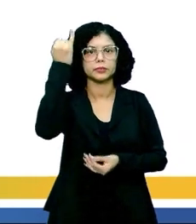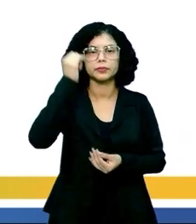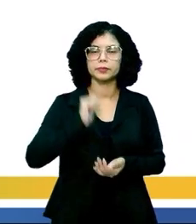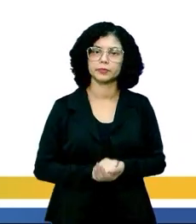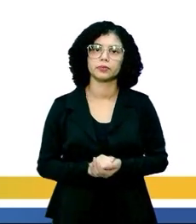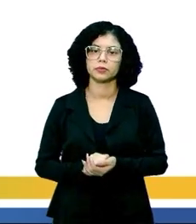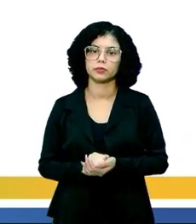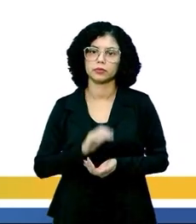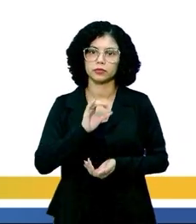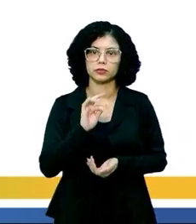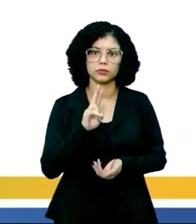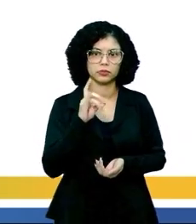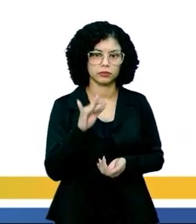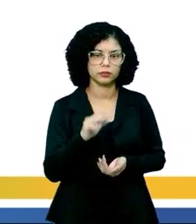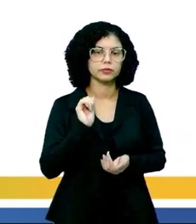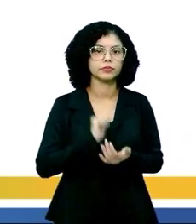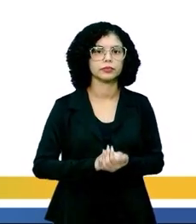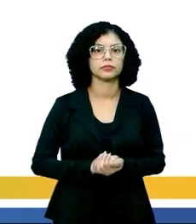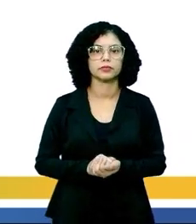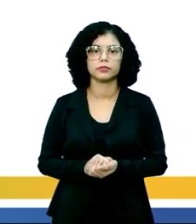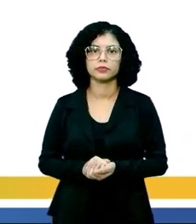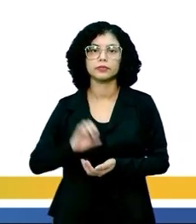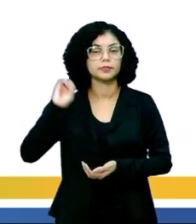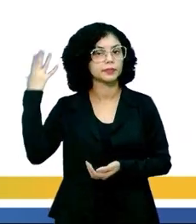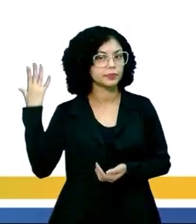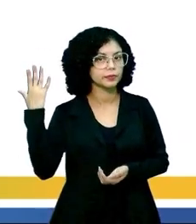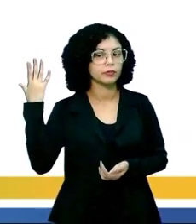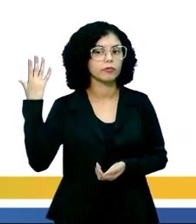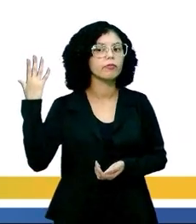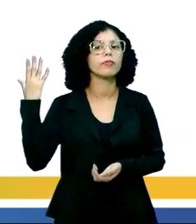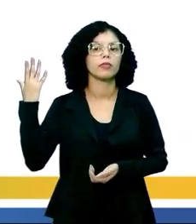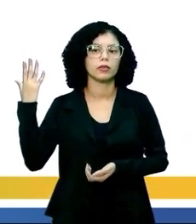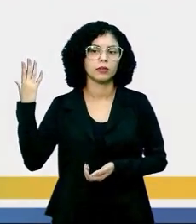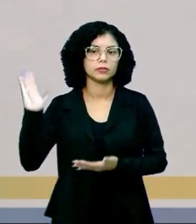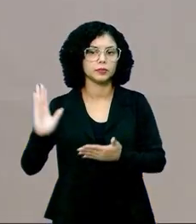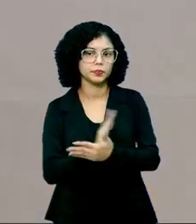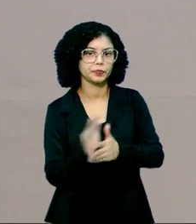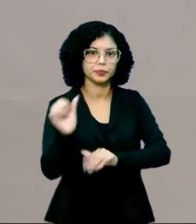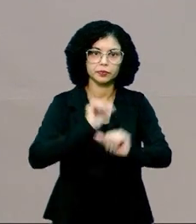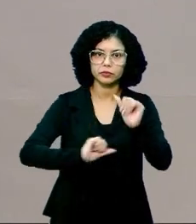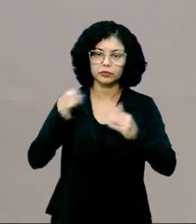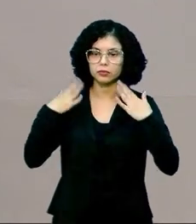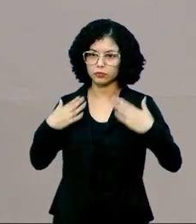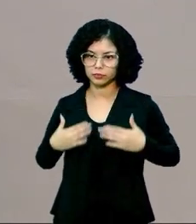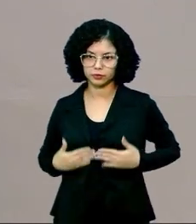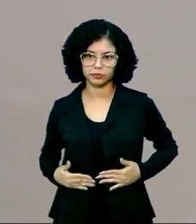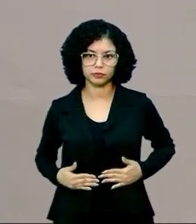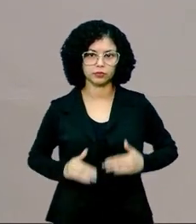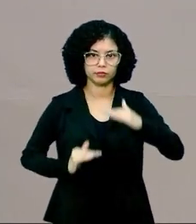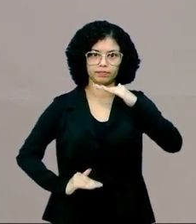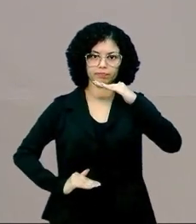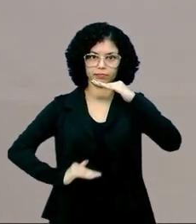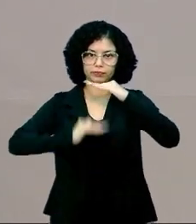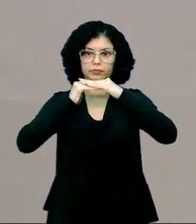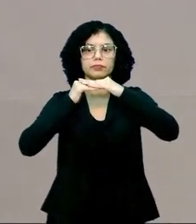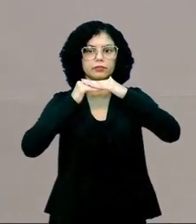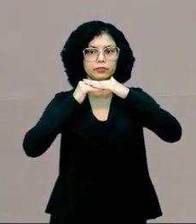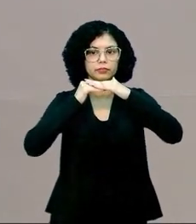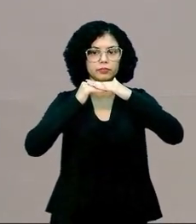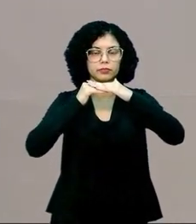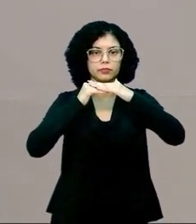de homeostase. Se acontece alguma alteração no nosso corpo, a nossa pressão arterial